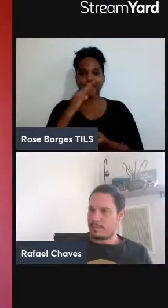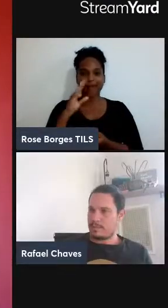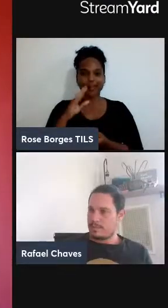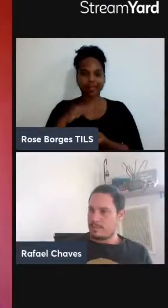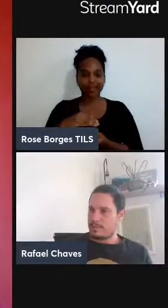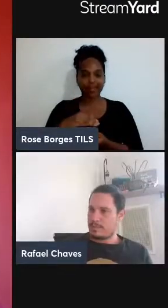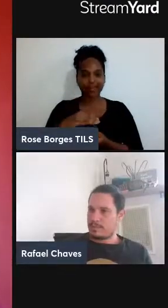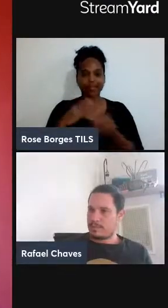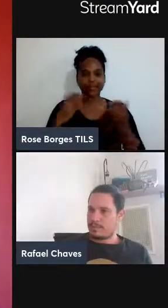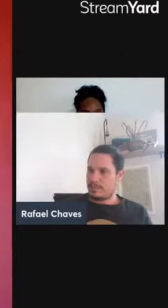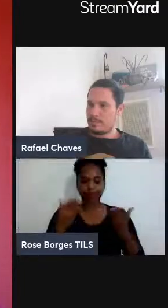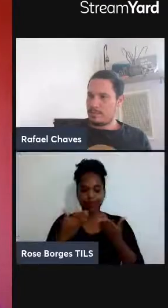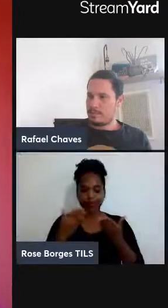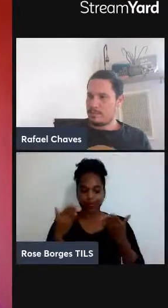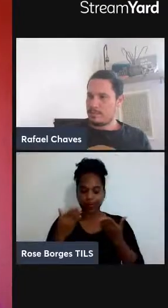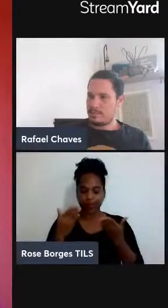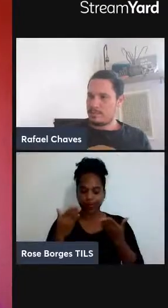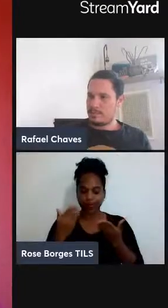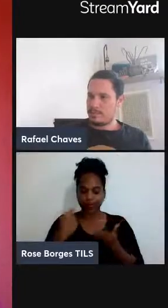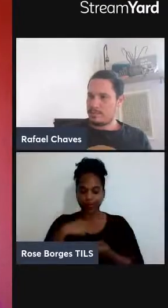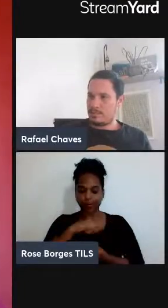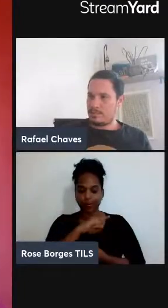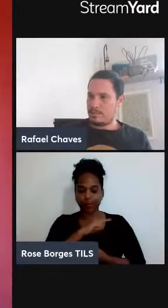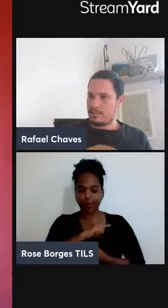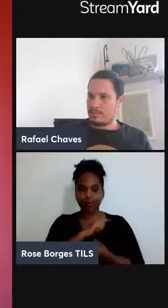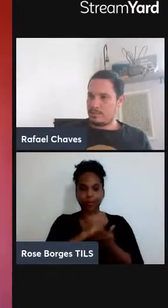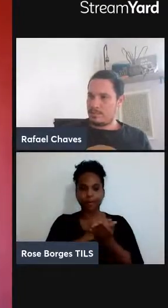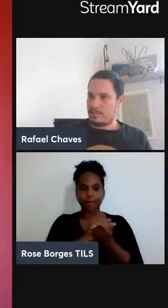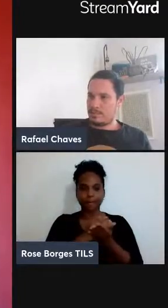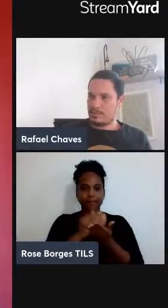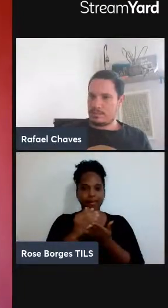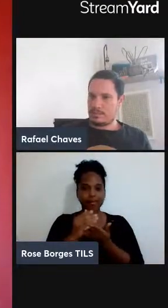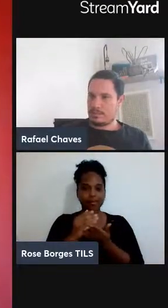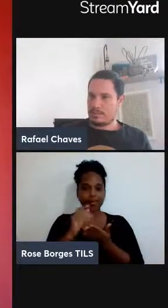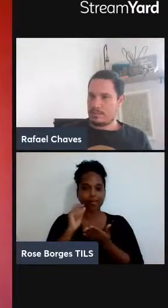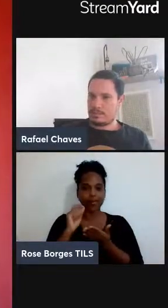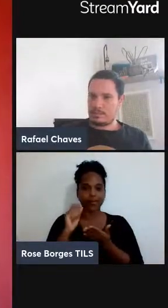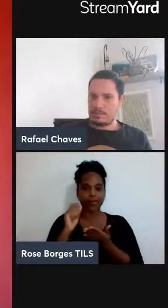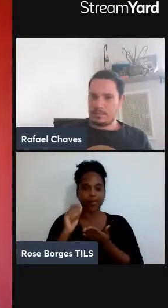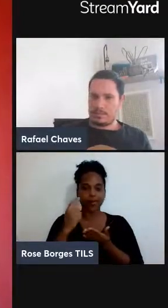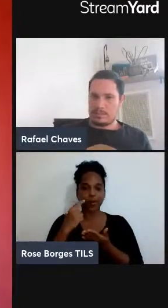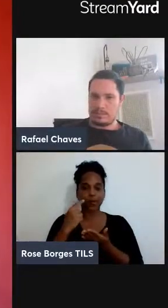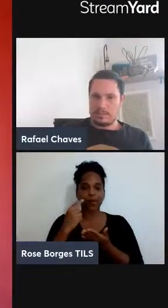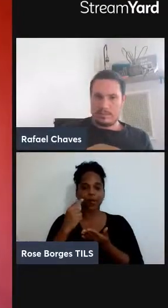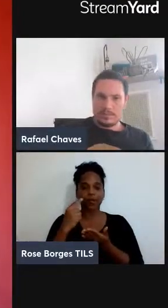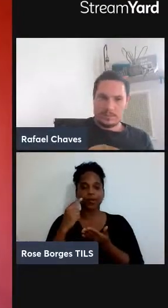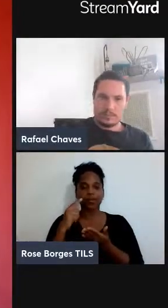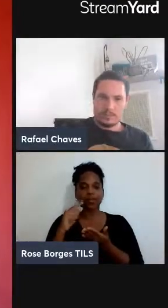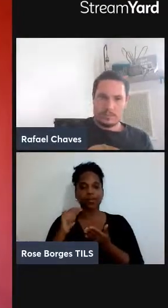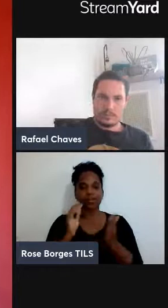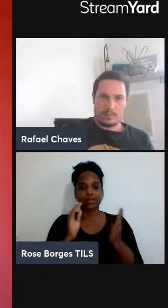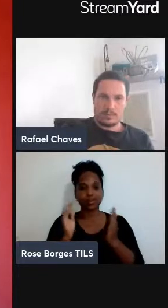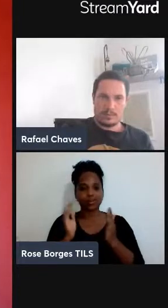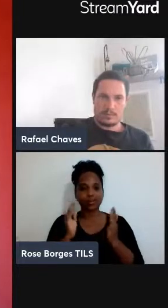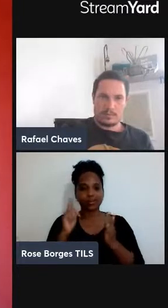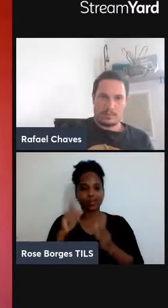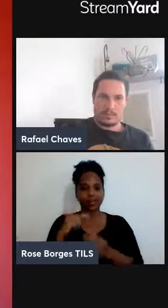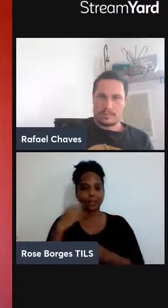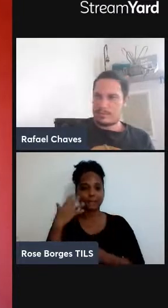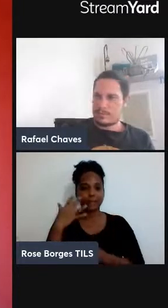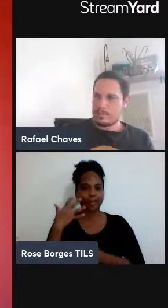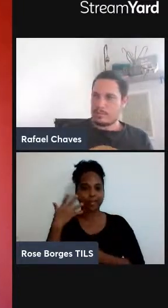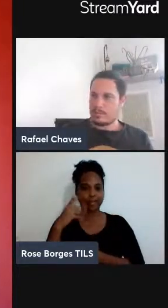iniciar aqui a nossa próxima sessão, que será a palestra do professor